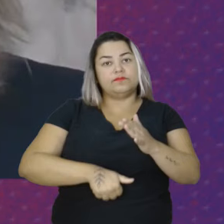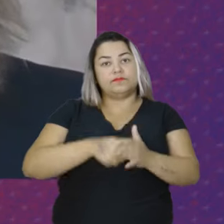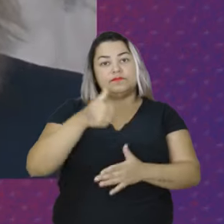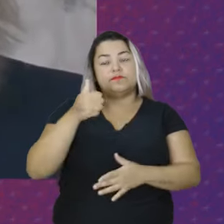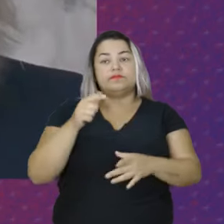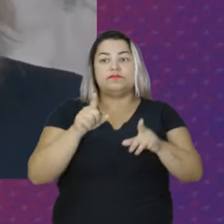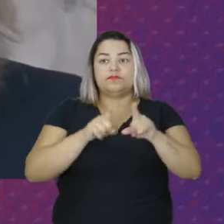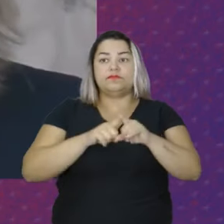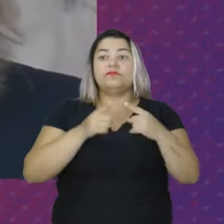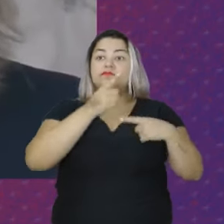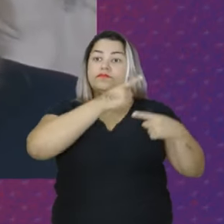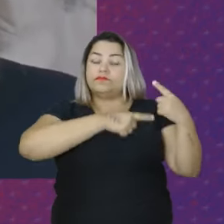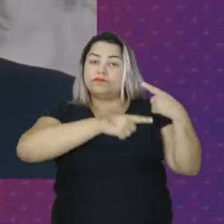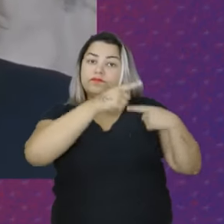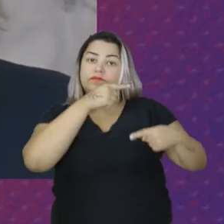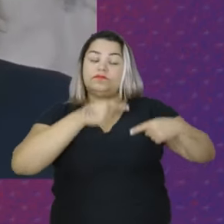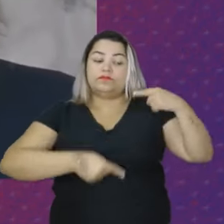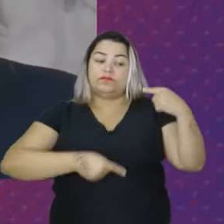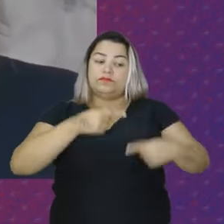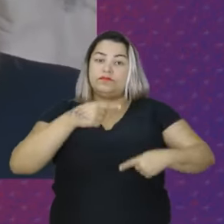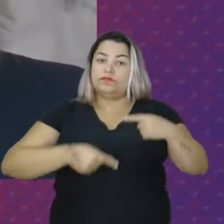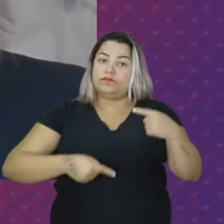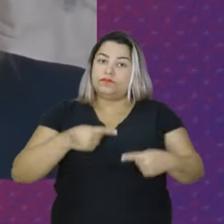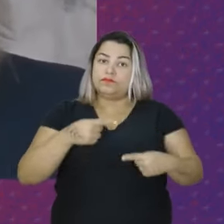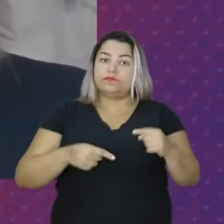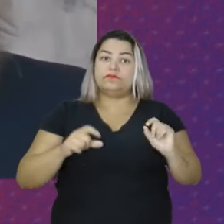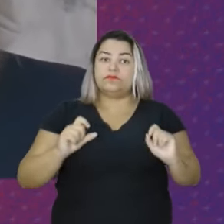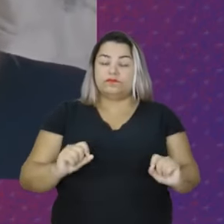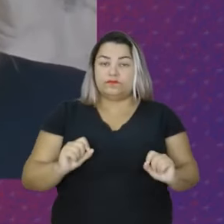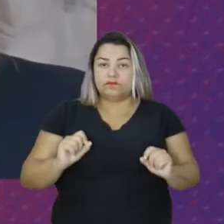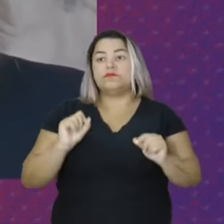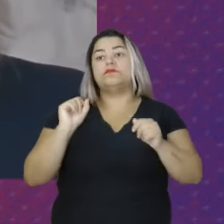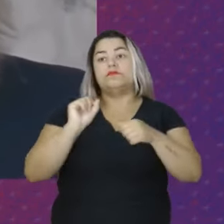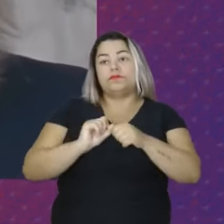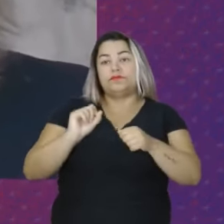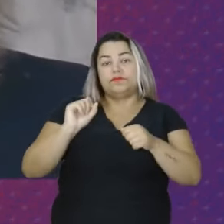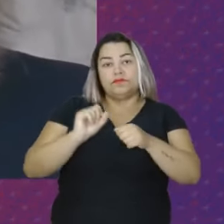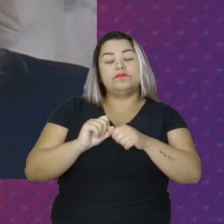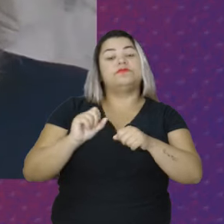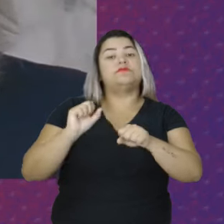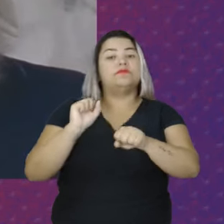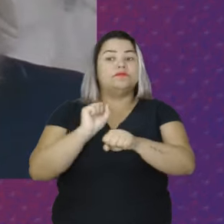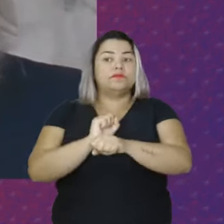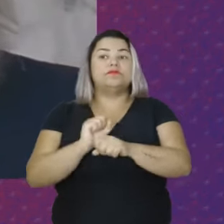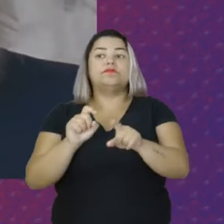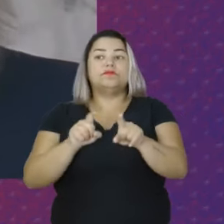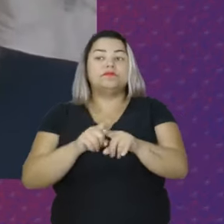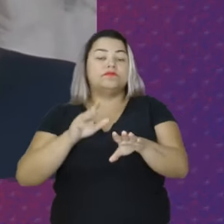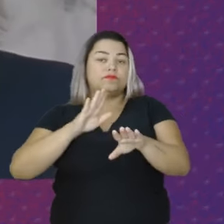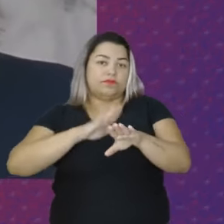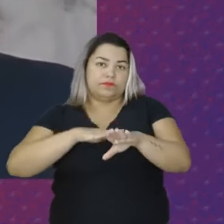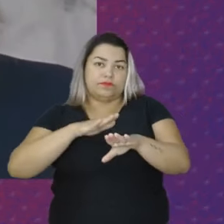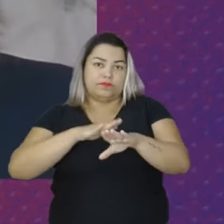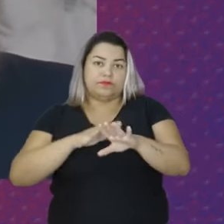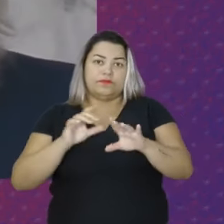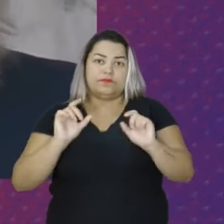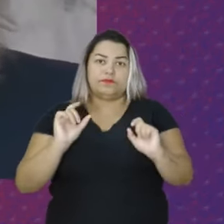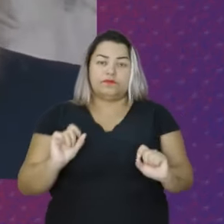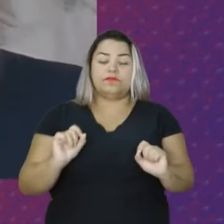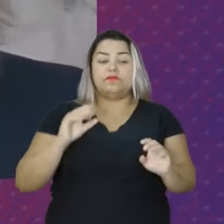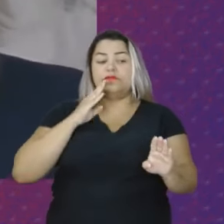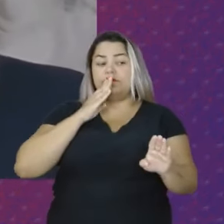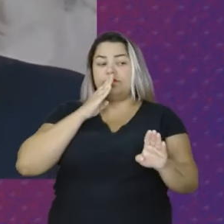reconstrução dessas políticas que foram desmontadas e mais com